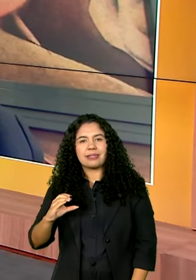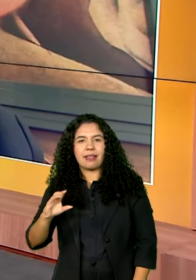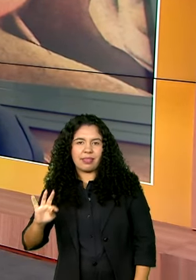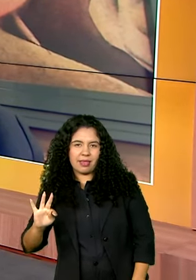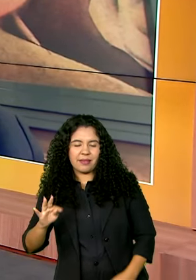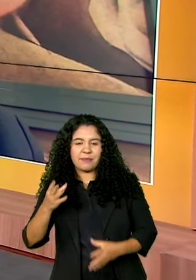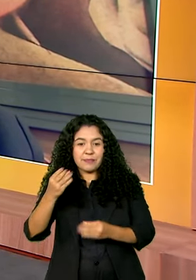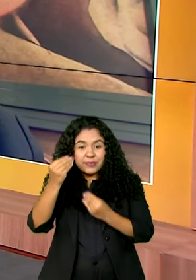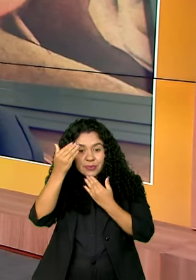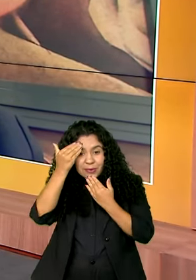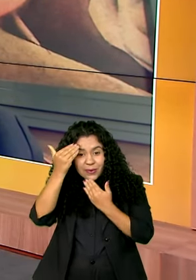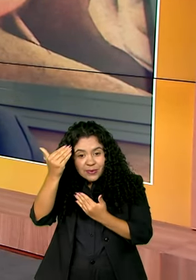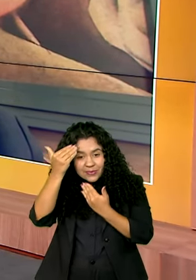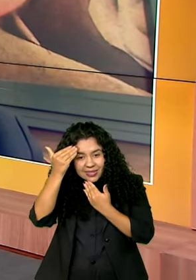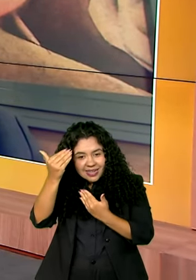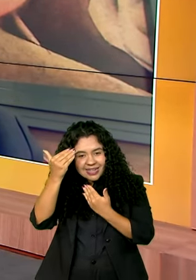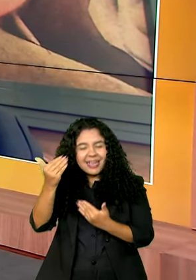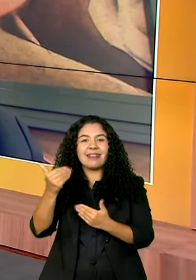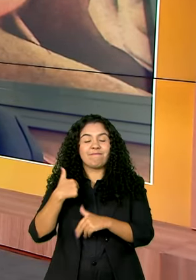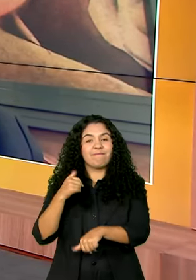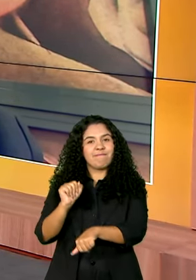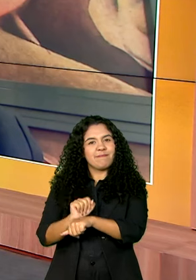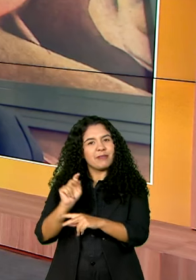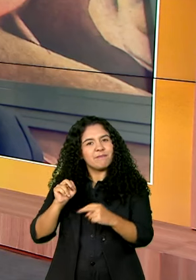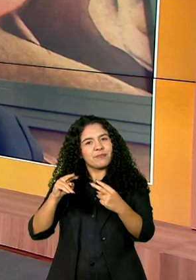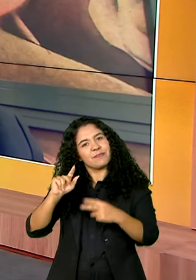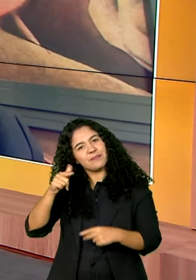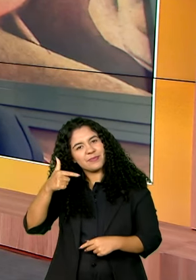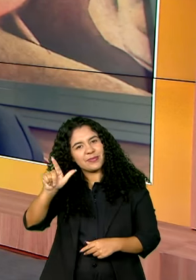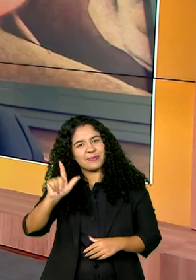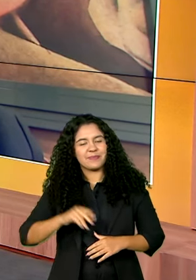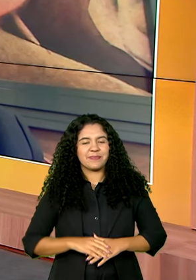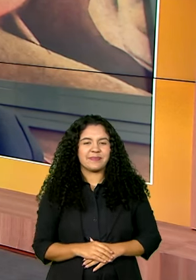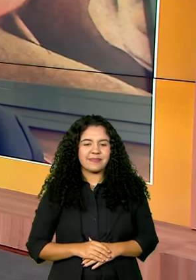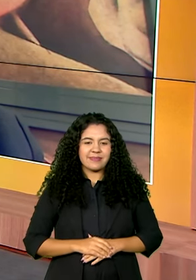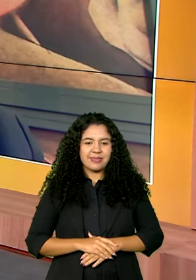Muito obrigada pelas informações e eu aguardo o senhor numa próxima oportunidade.